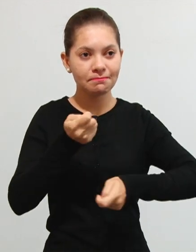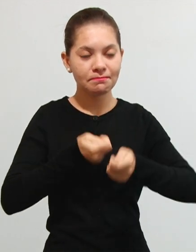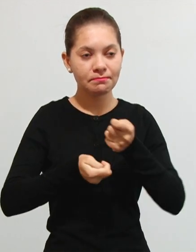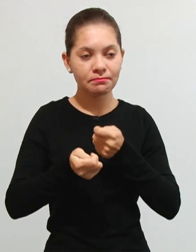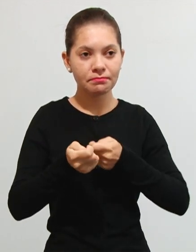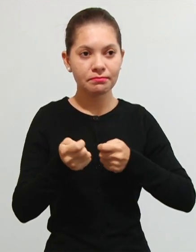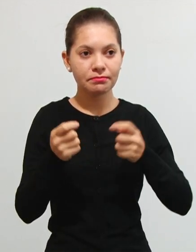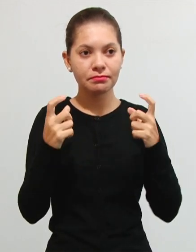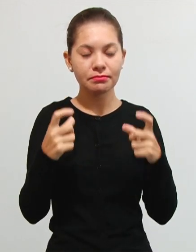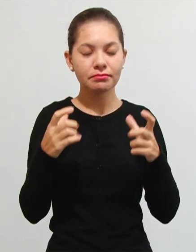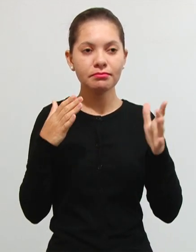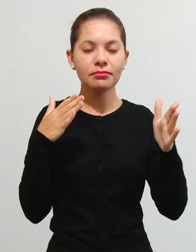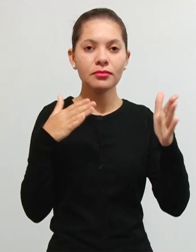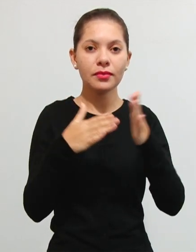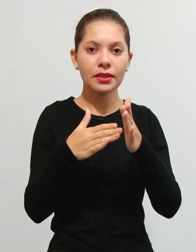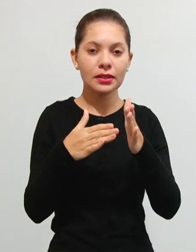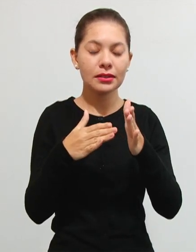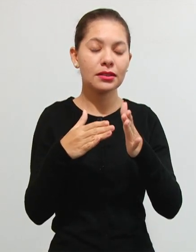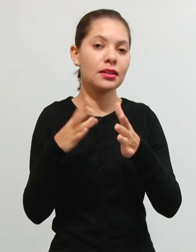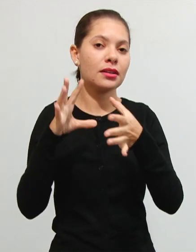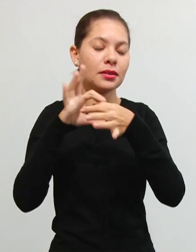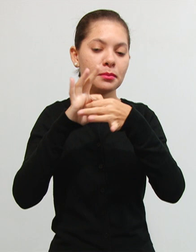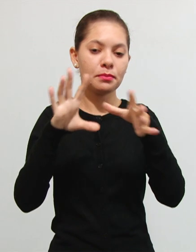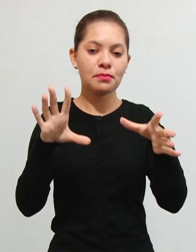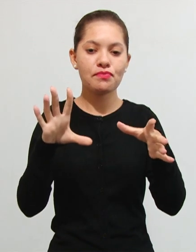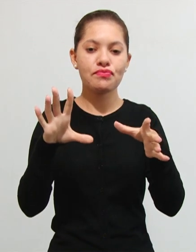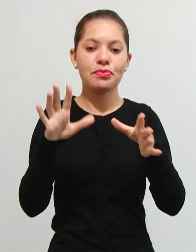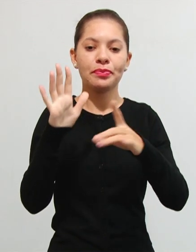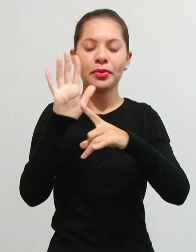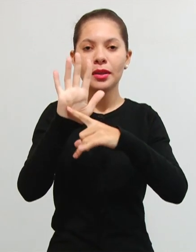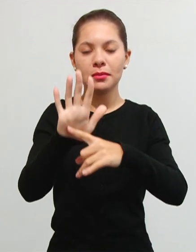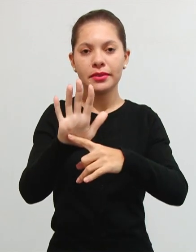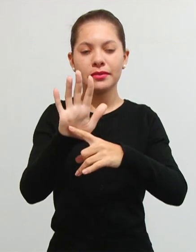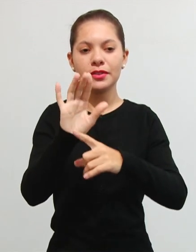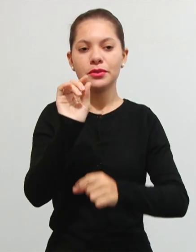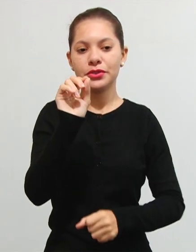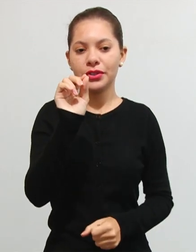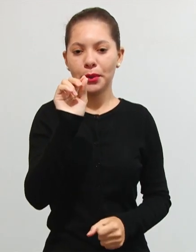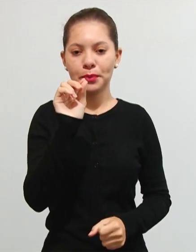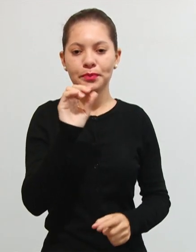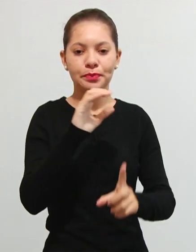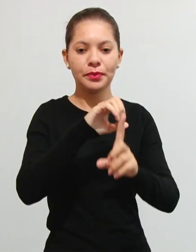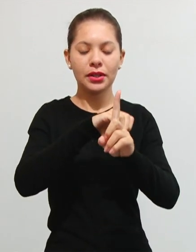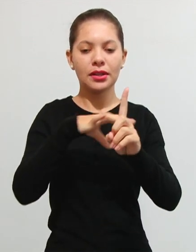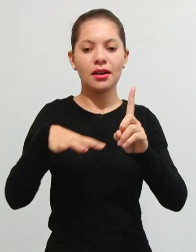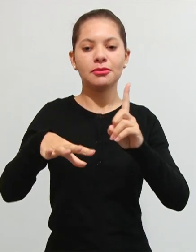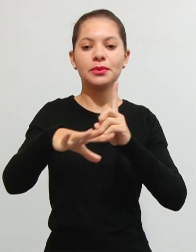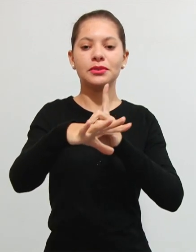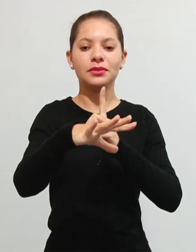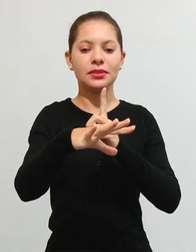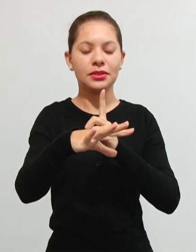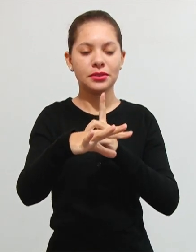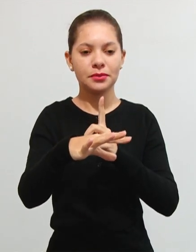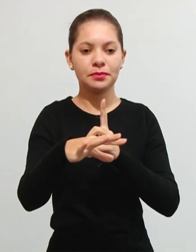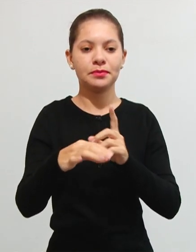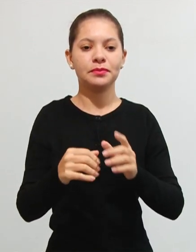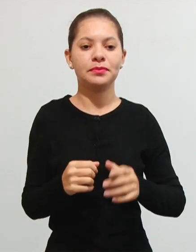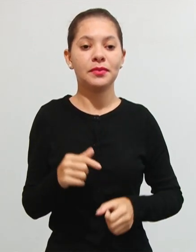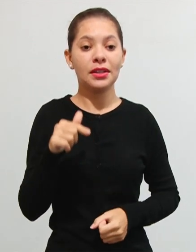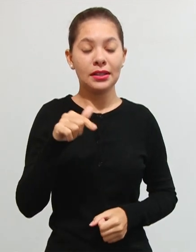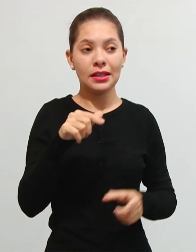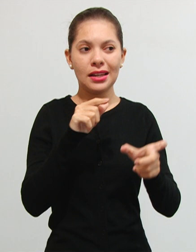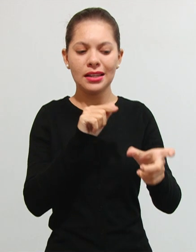limitar liberdades em benefício da coletividade. Nesse momento, ele está ali